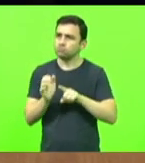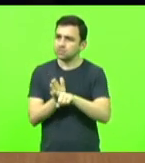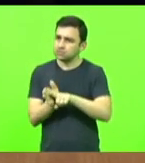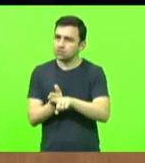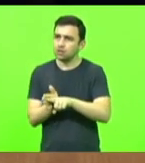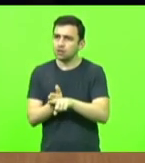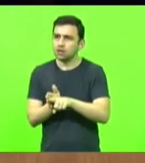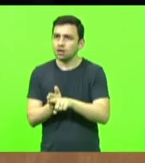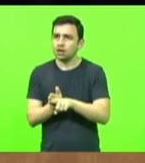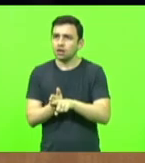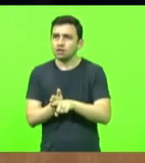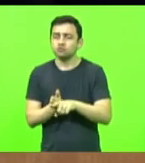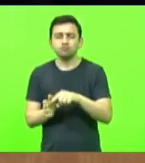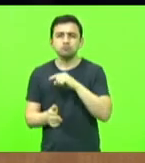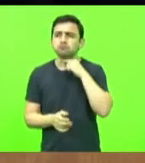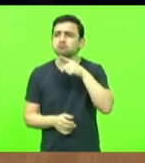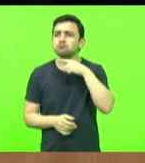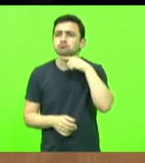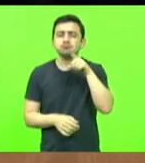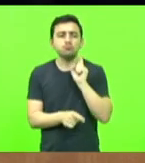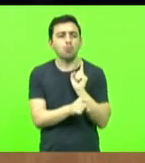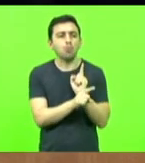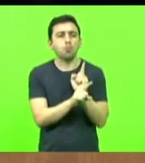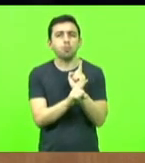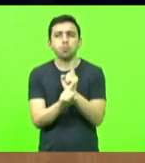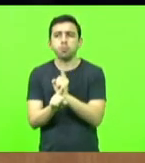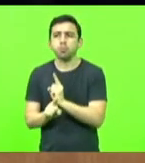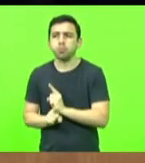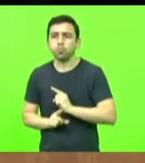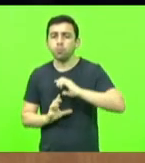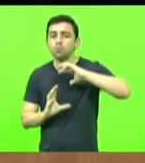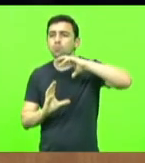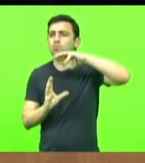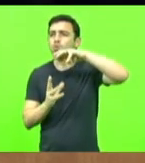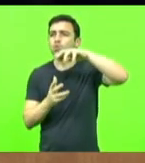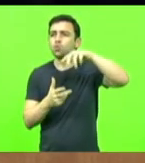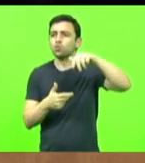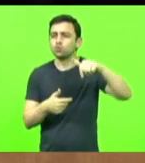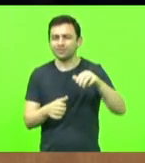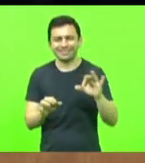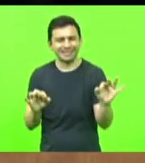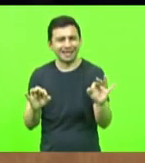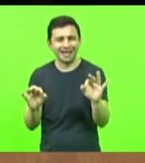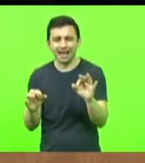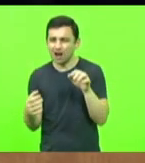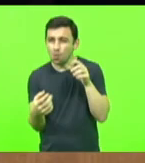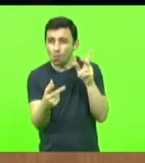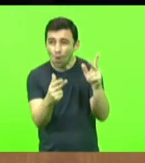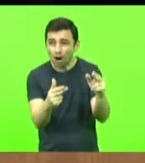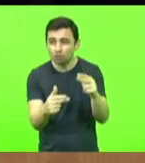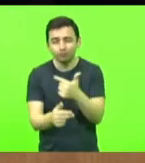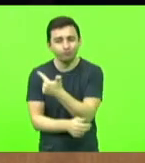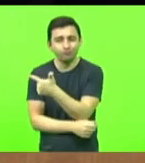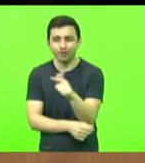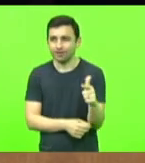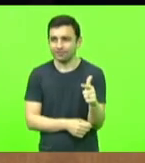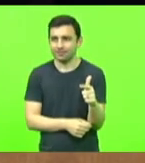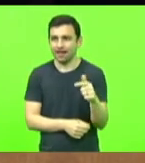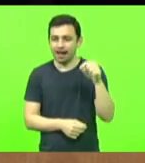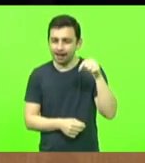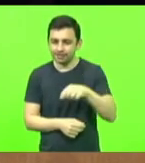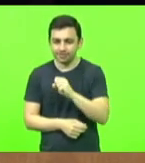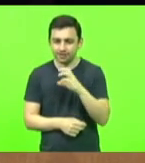Não conseguirão encontrar em nível mundial nada parecido. Preservamos